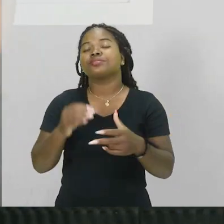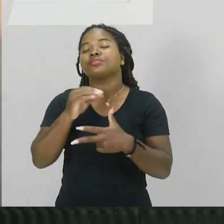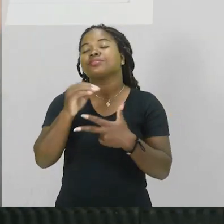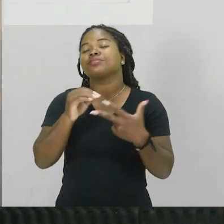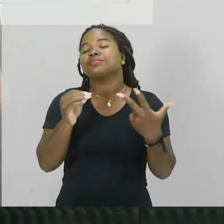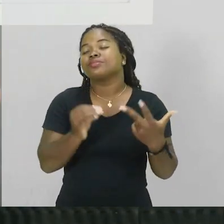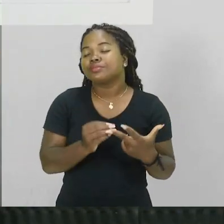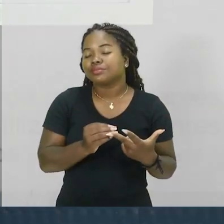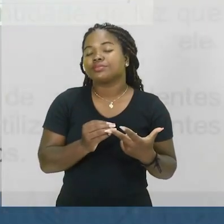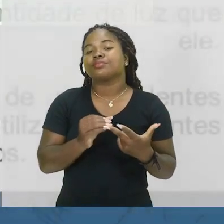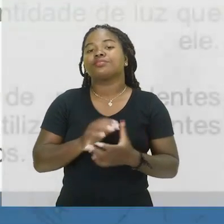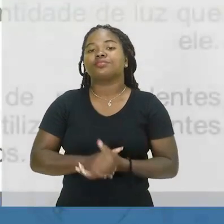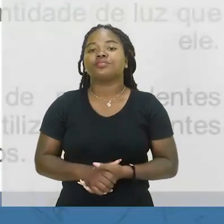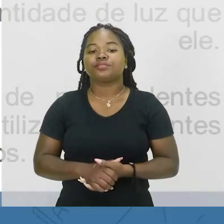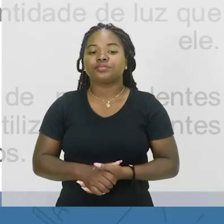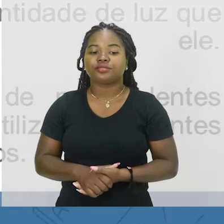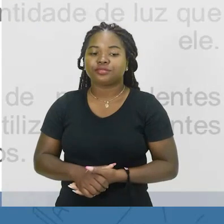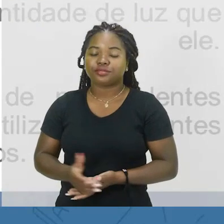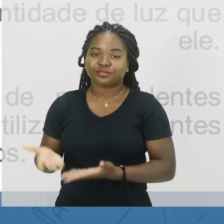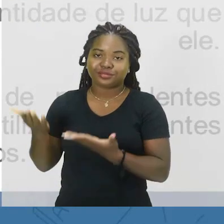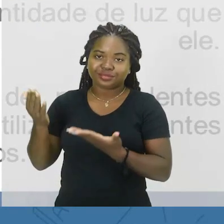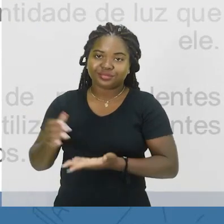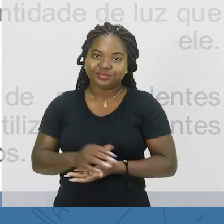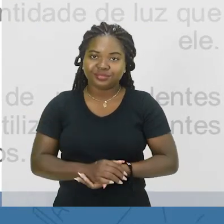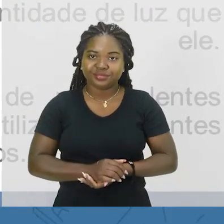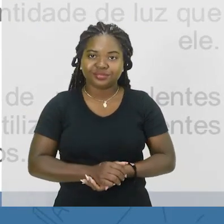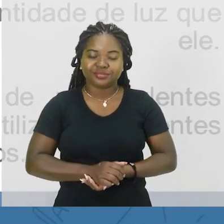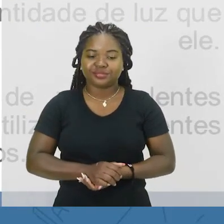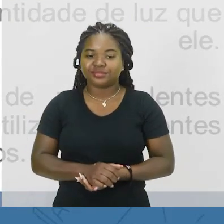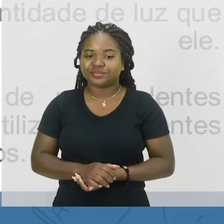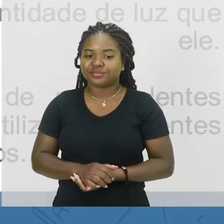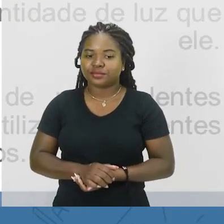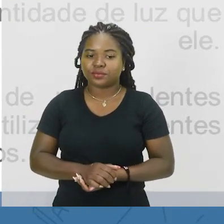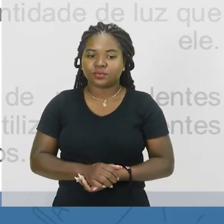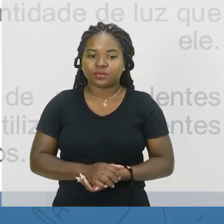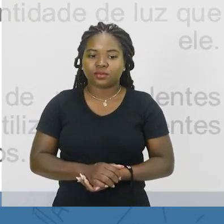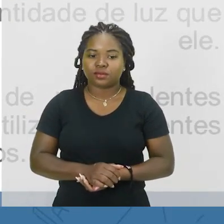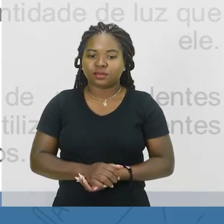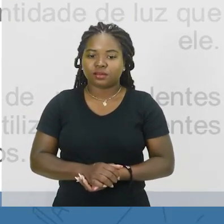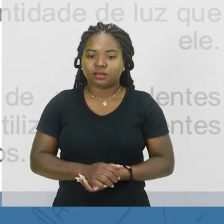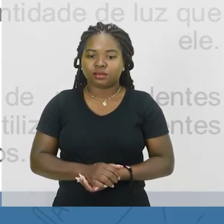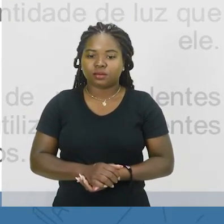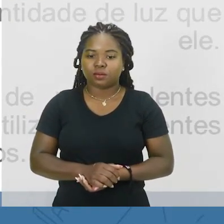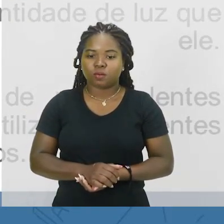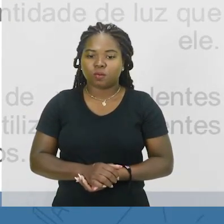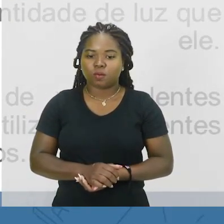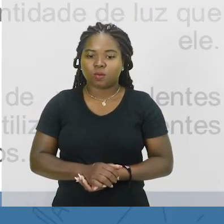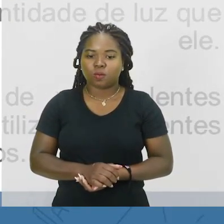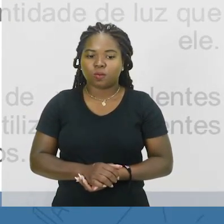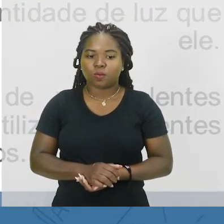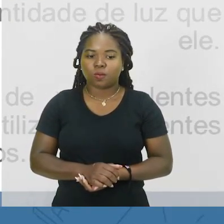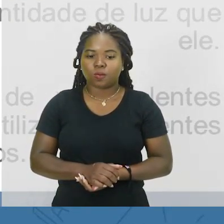Também a questão do Enem. Diz o seguinte, né? As lentes fotocromáticas